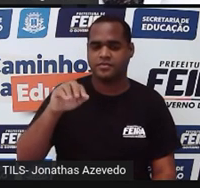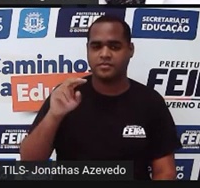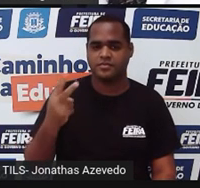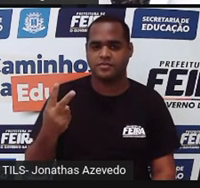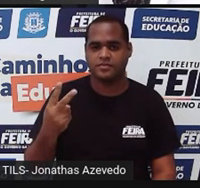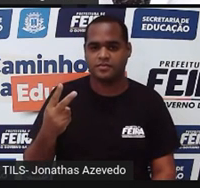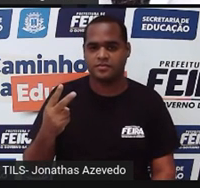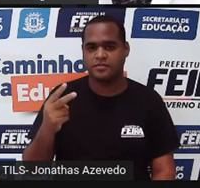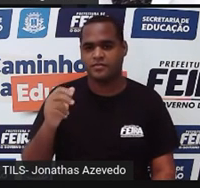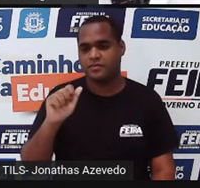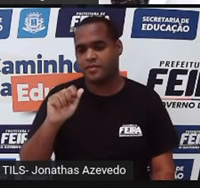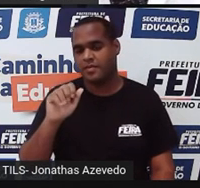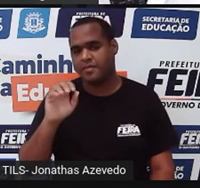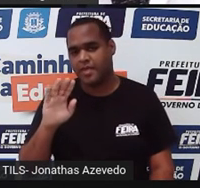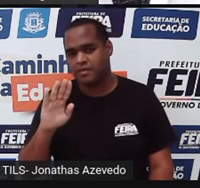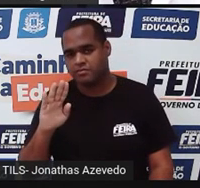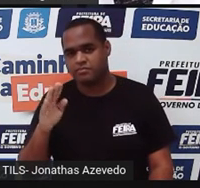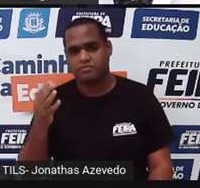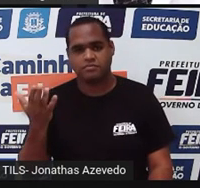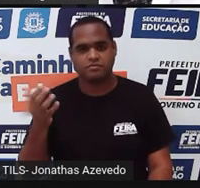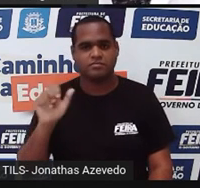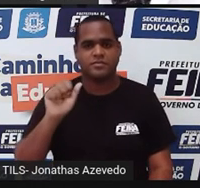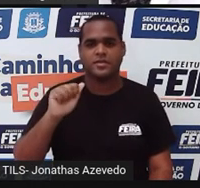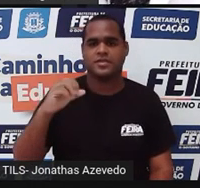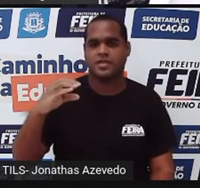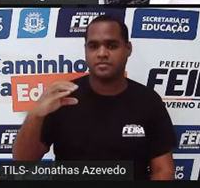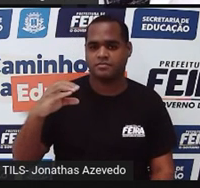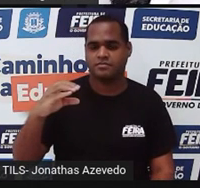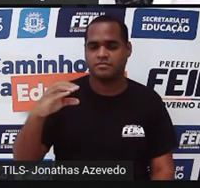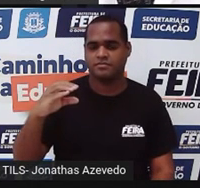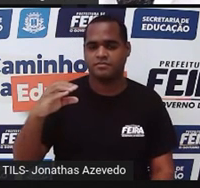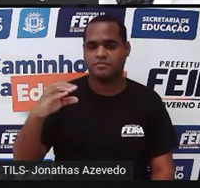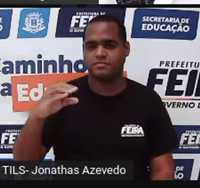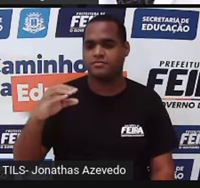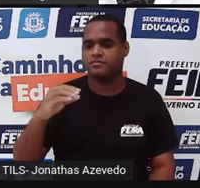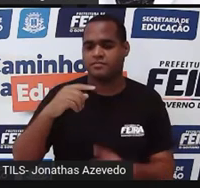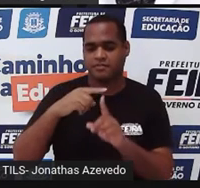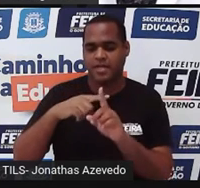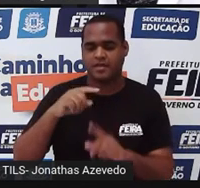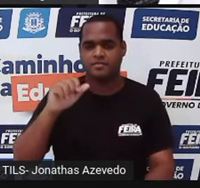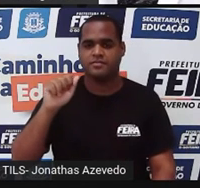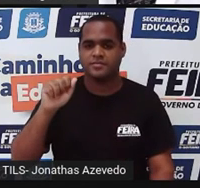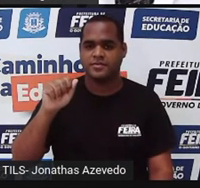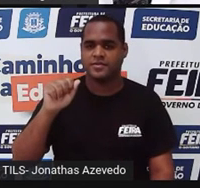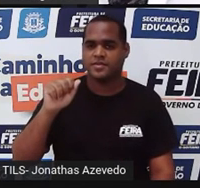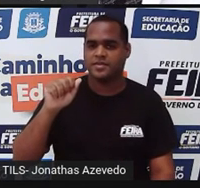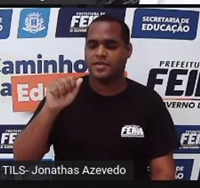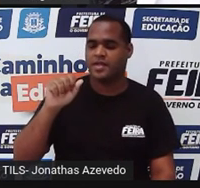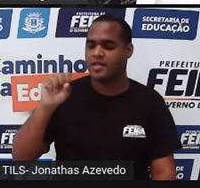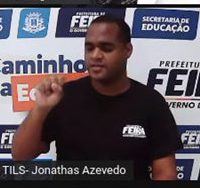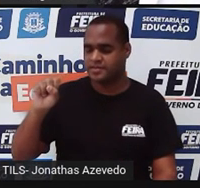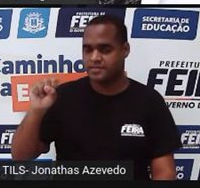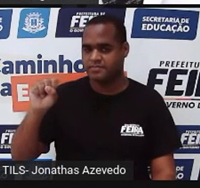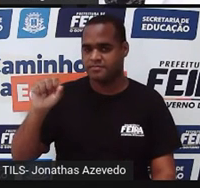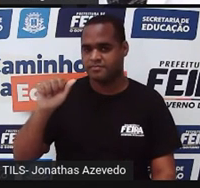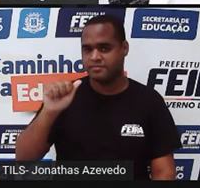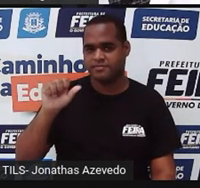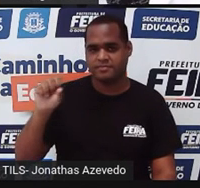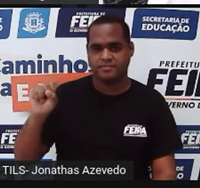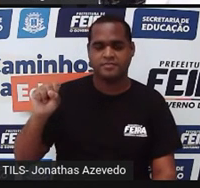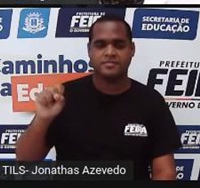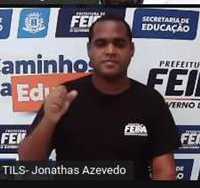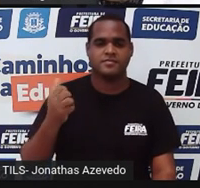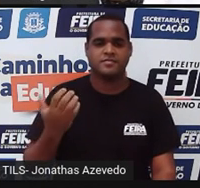do quarto 2 AB área do banheiro AC mais AC área da cozinha e AS